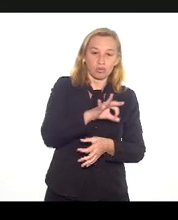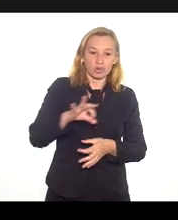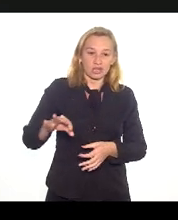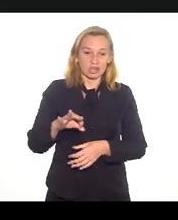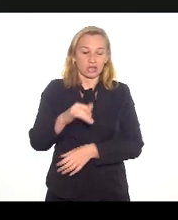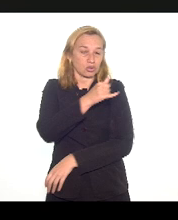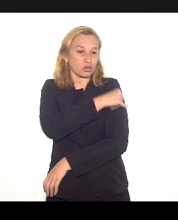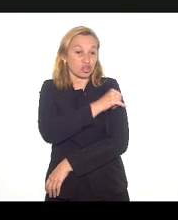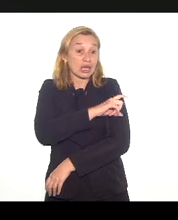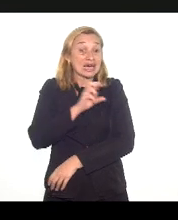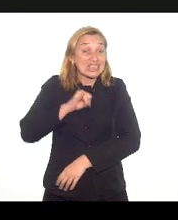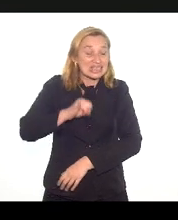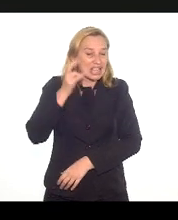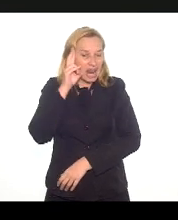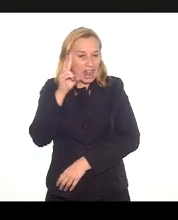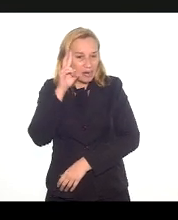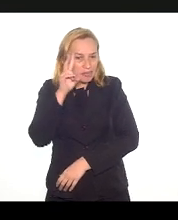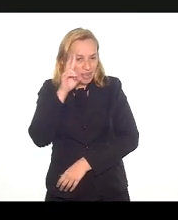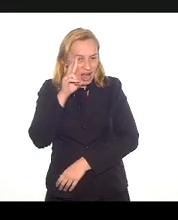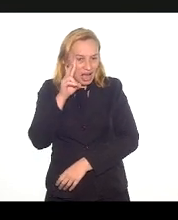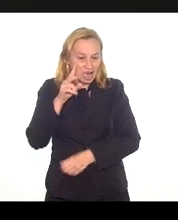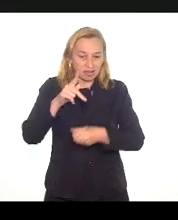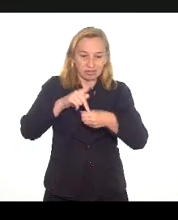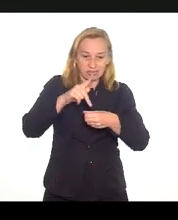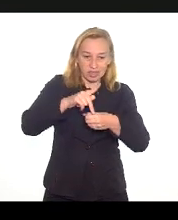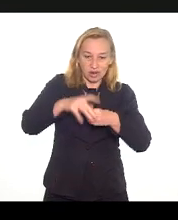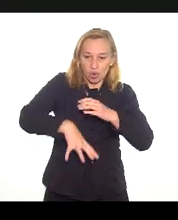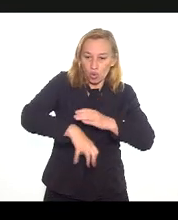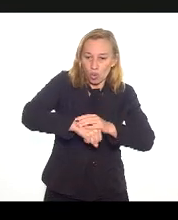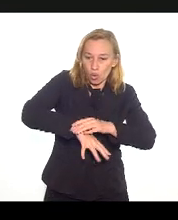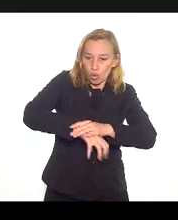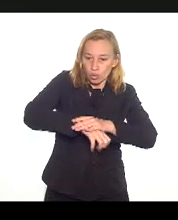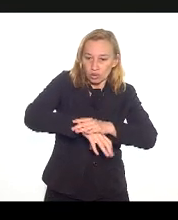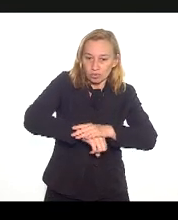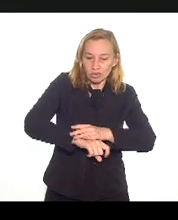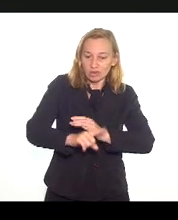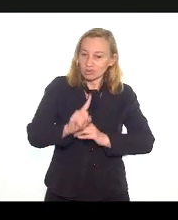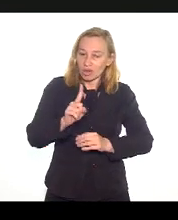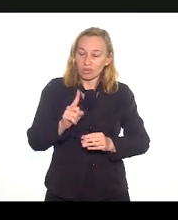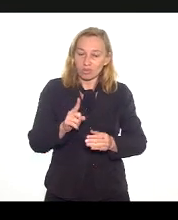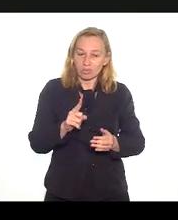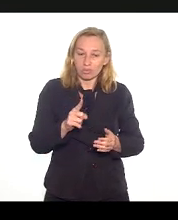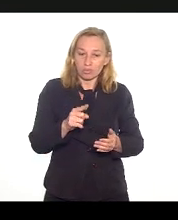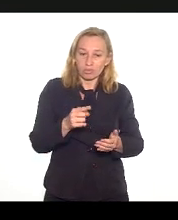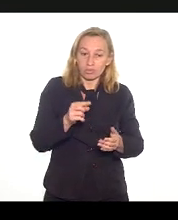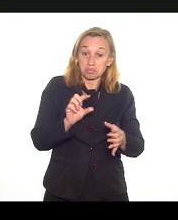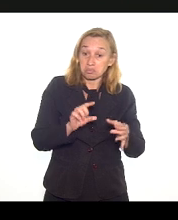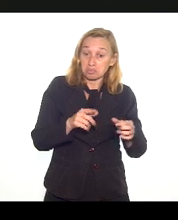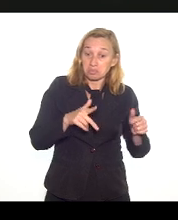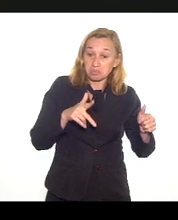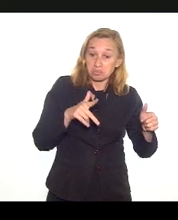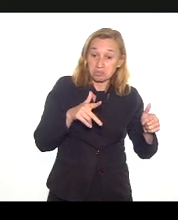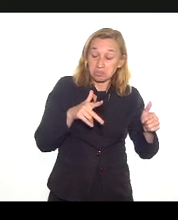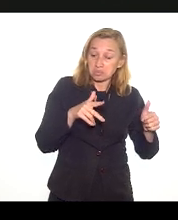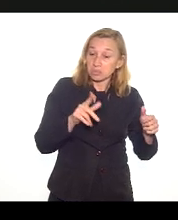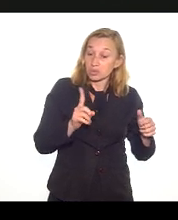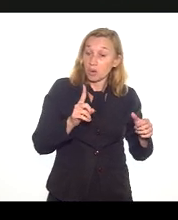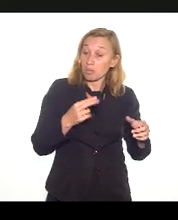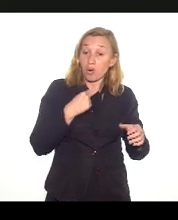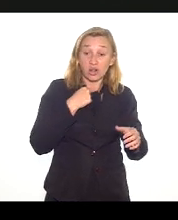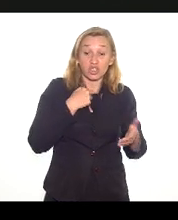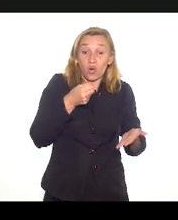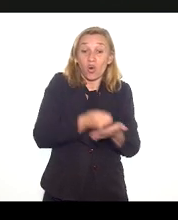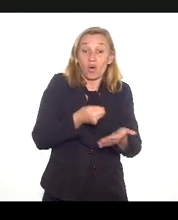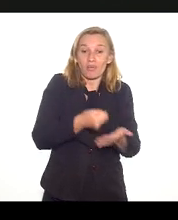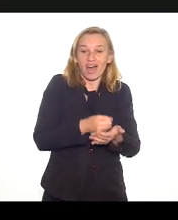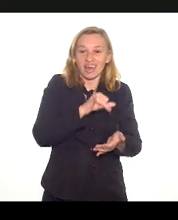Se a gente lembrar que a extração de petróleo não permite cobrar ICMS, a gente vê que tem muito menos riqueza a